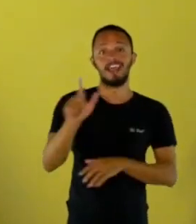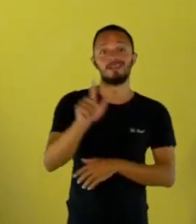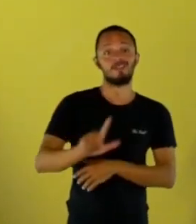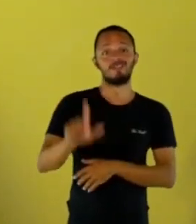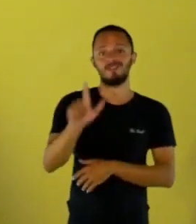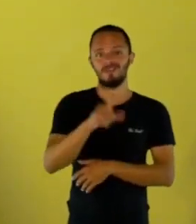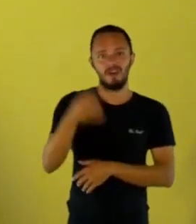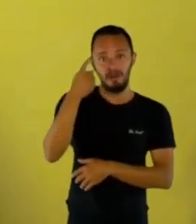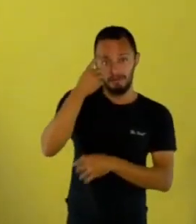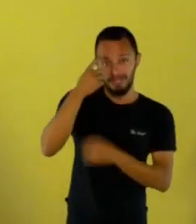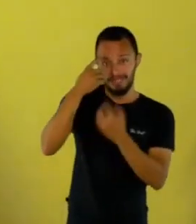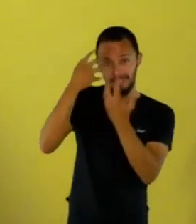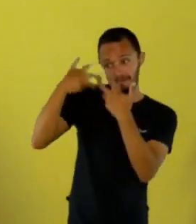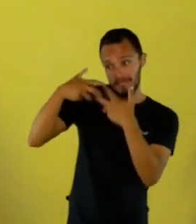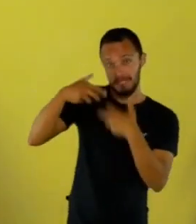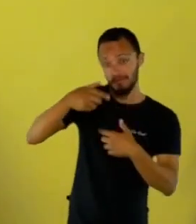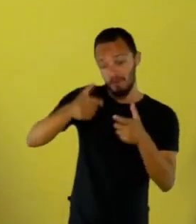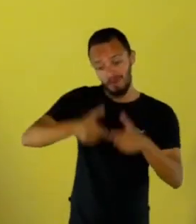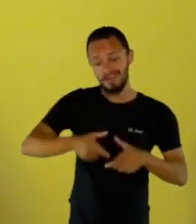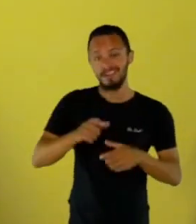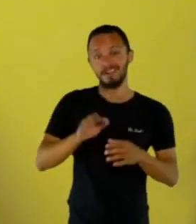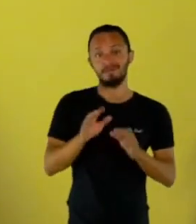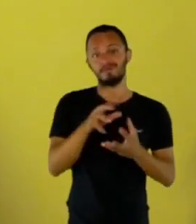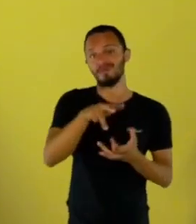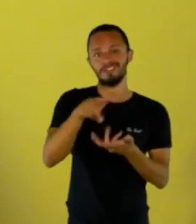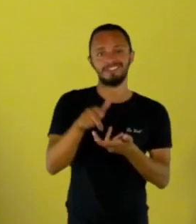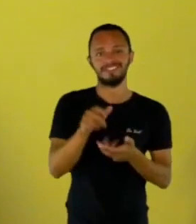locais e mundiais. Até a próxima. Tchau,